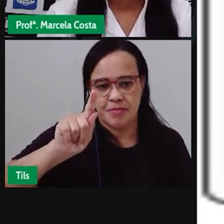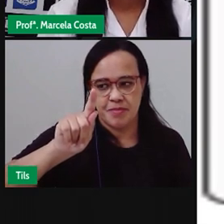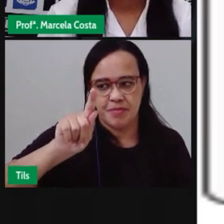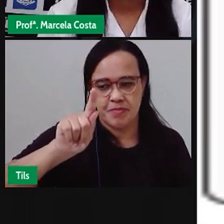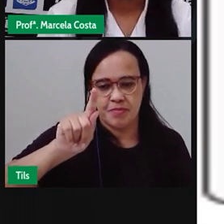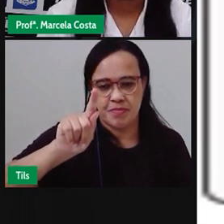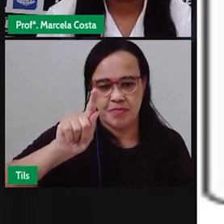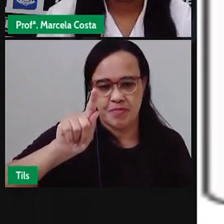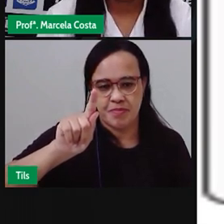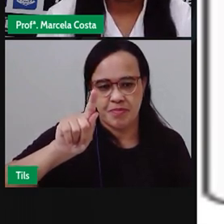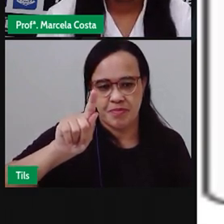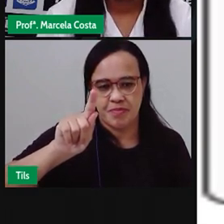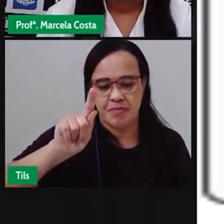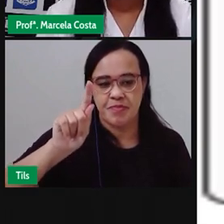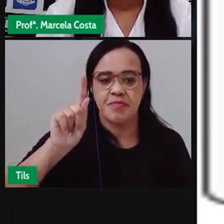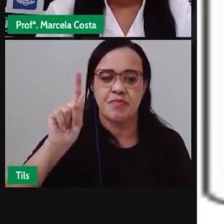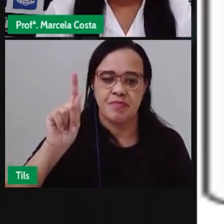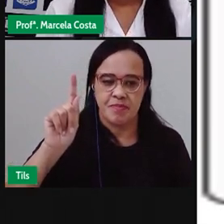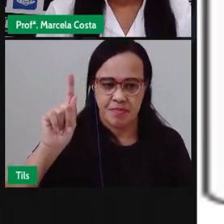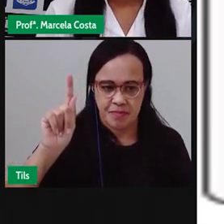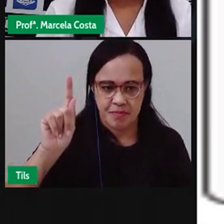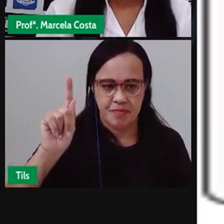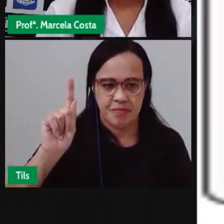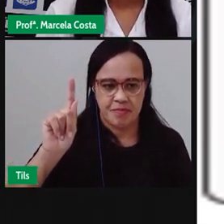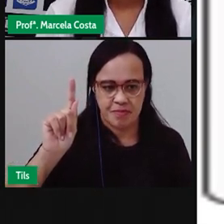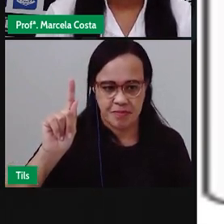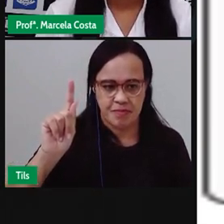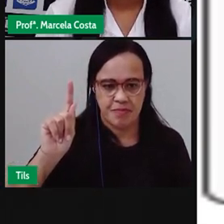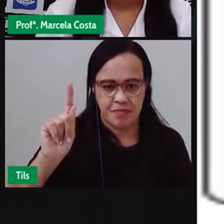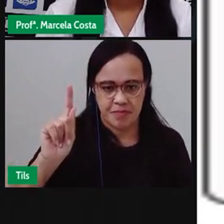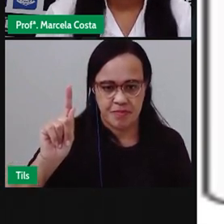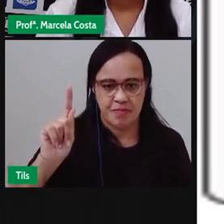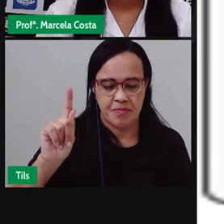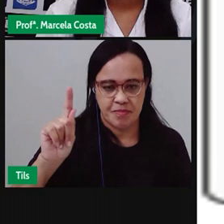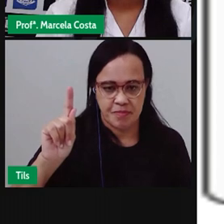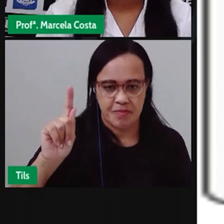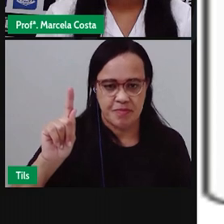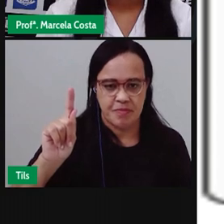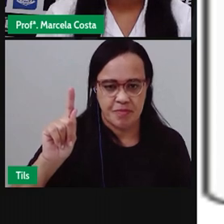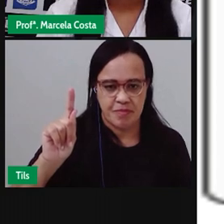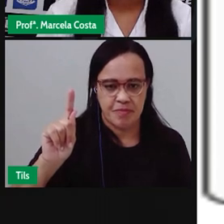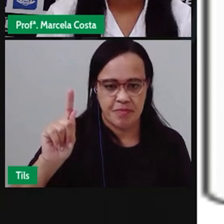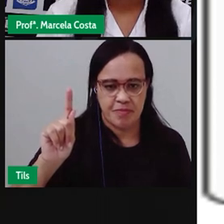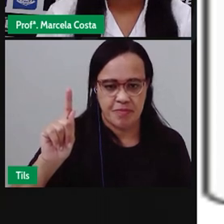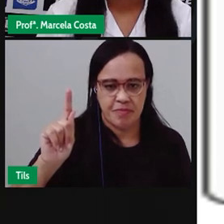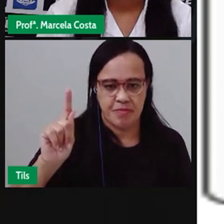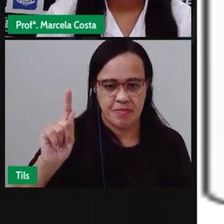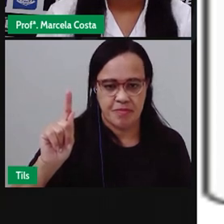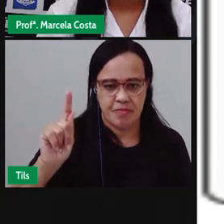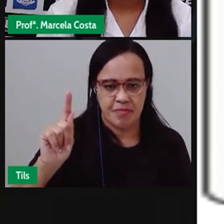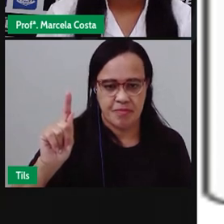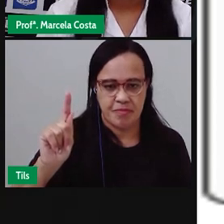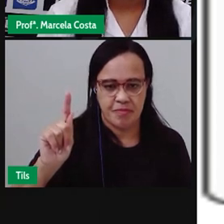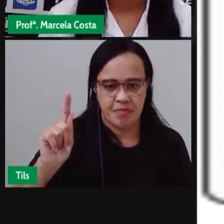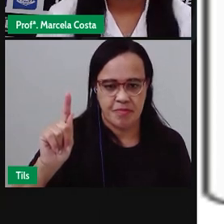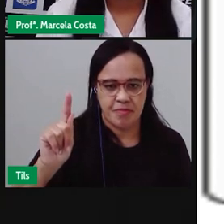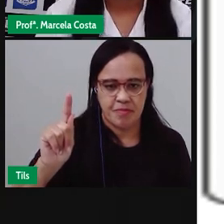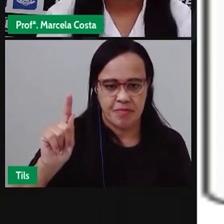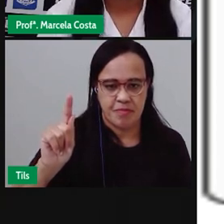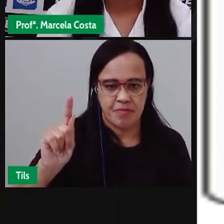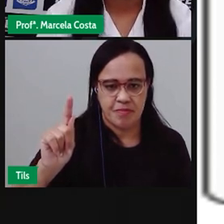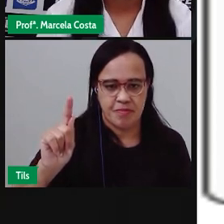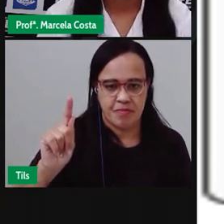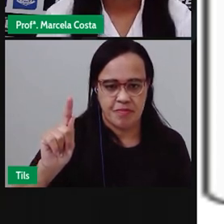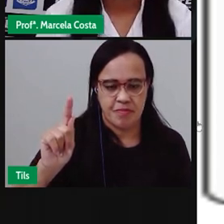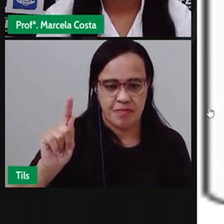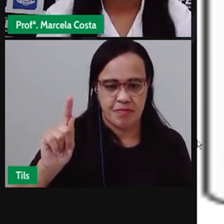Olha a letra G E o som que é produzido é o som da letra G Olha o movimento que a gente faz